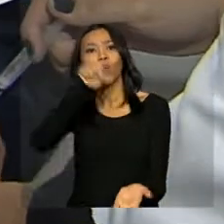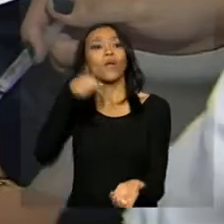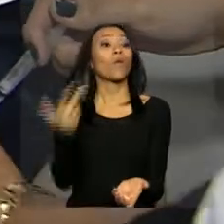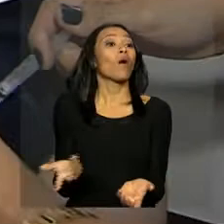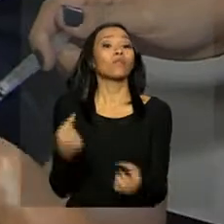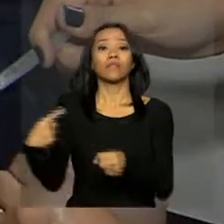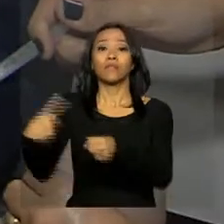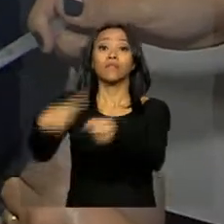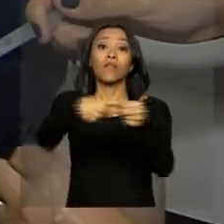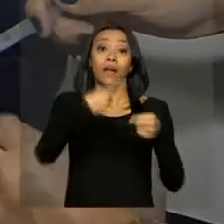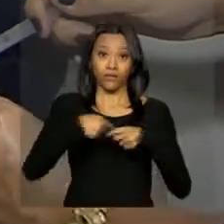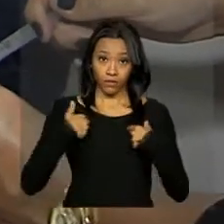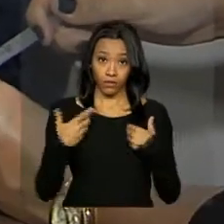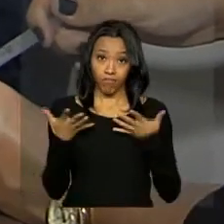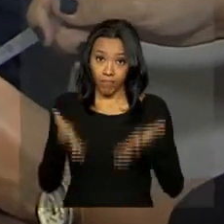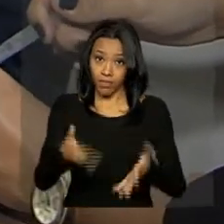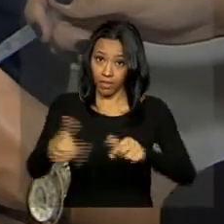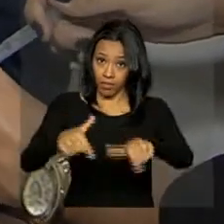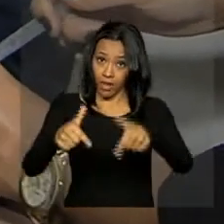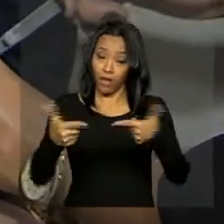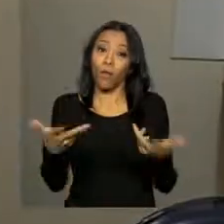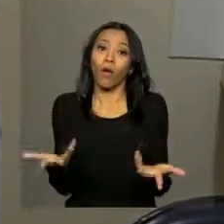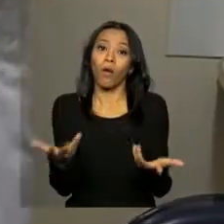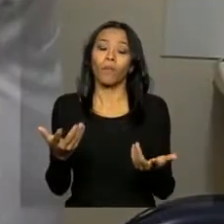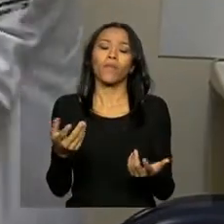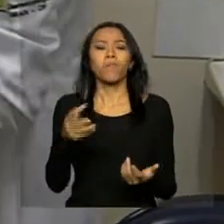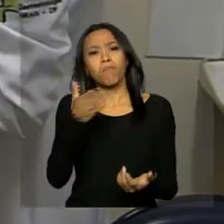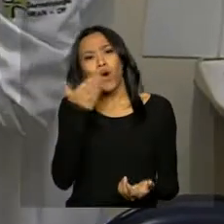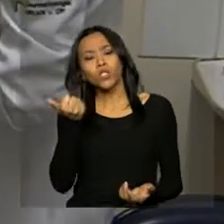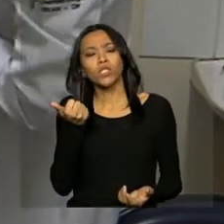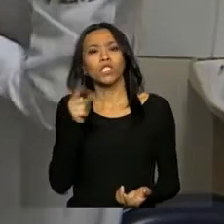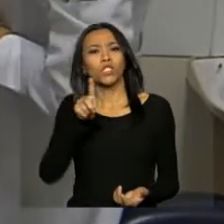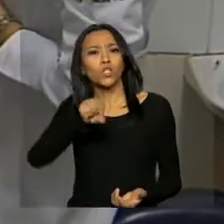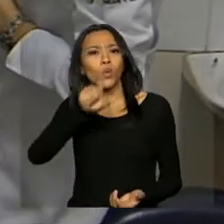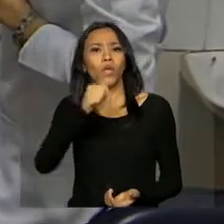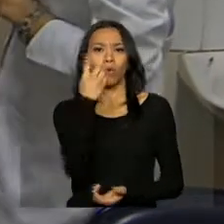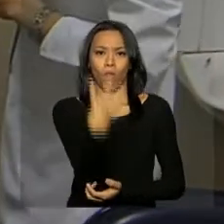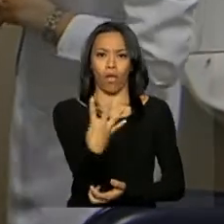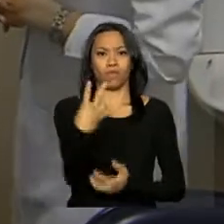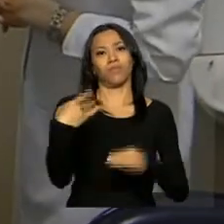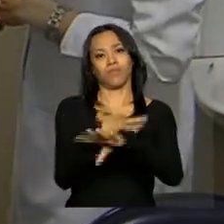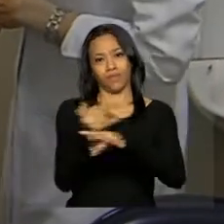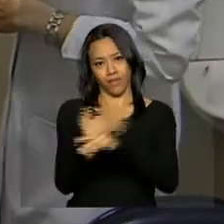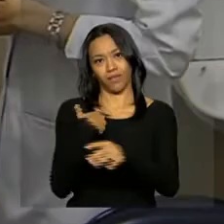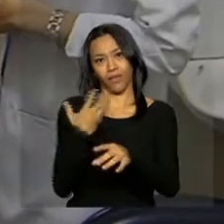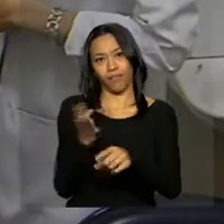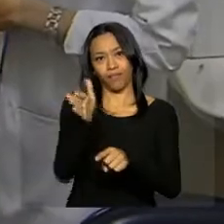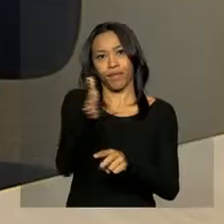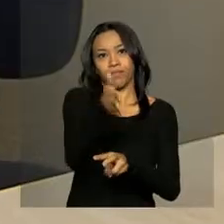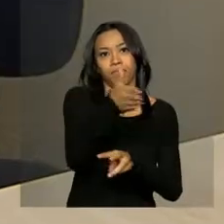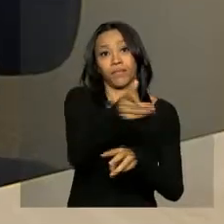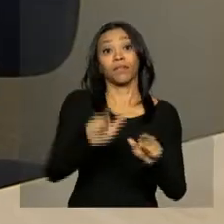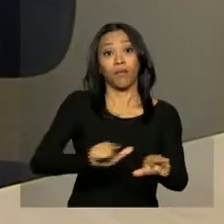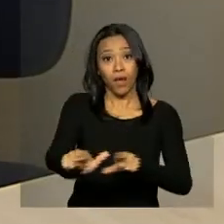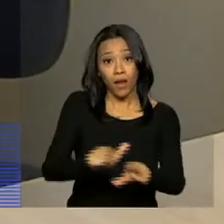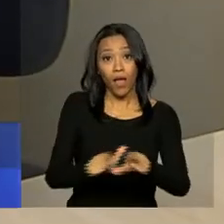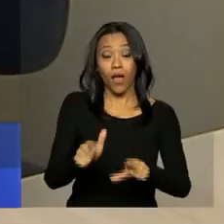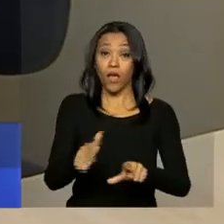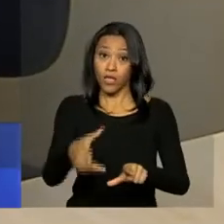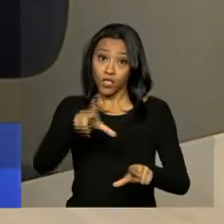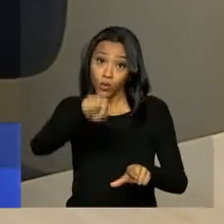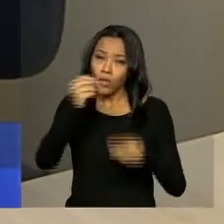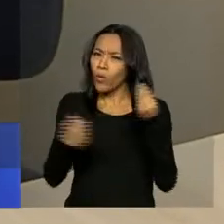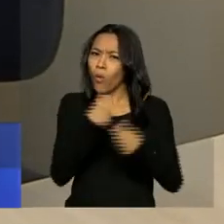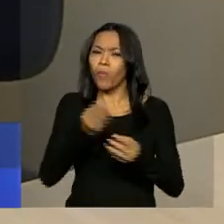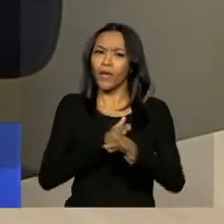em que pretendem trabalhar. Os participantes podem optar por até quatro cidades onde desejam atuar. A escolha deve ser feita pelo